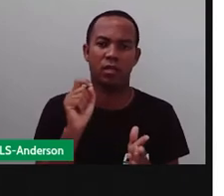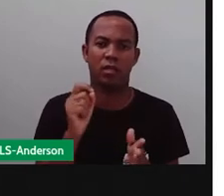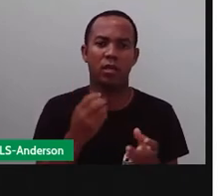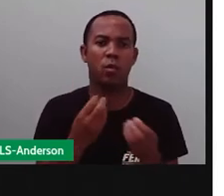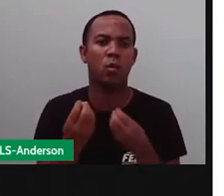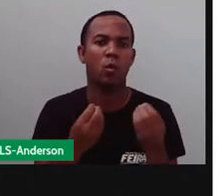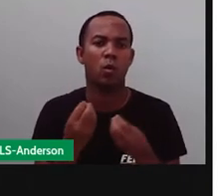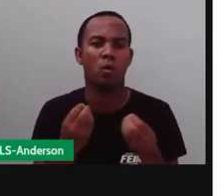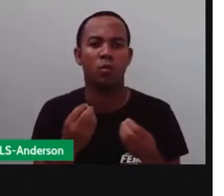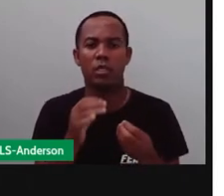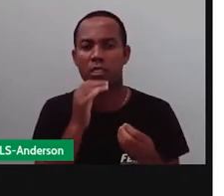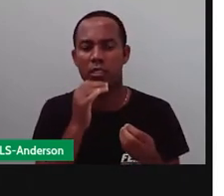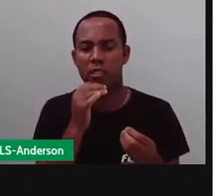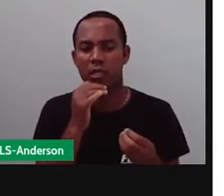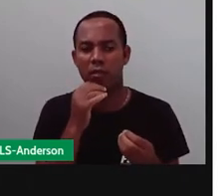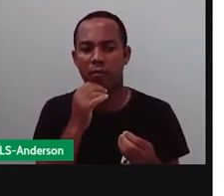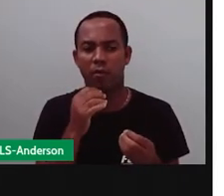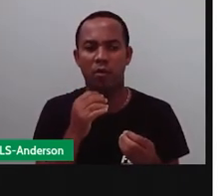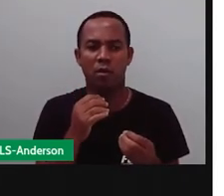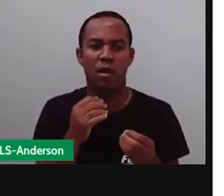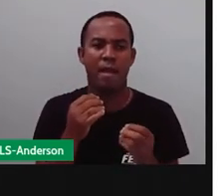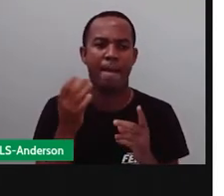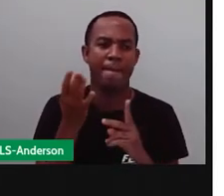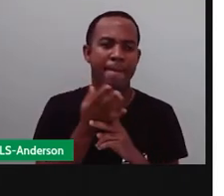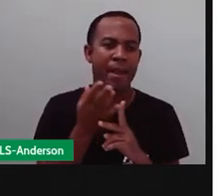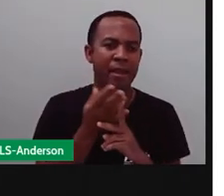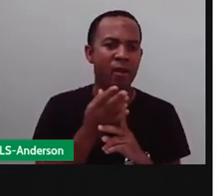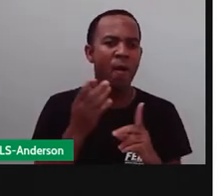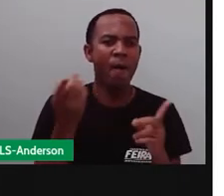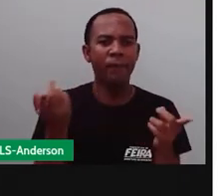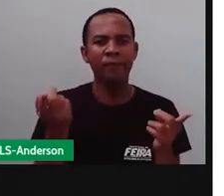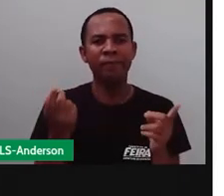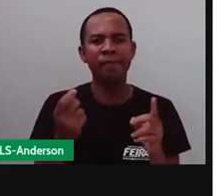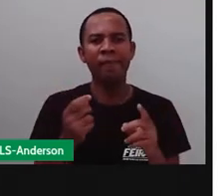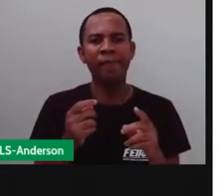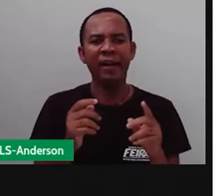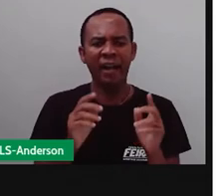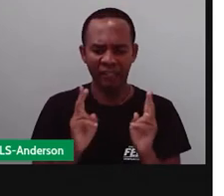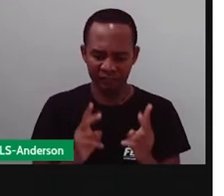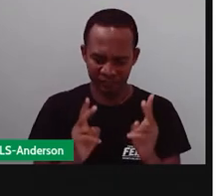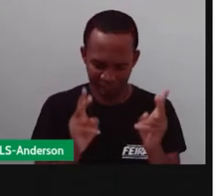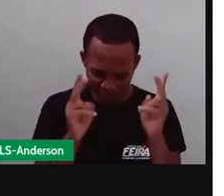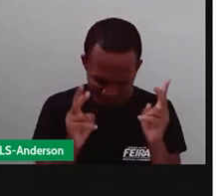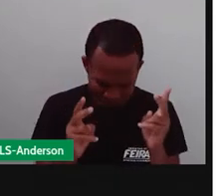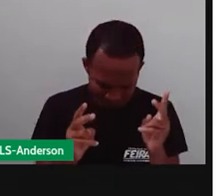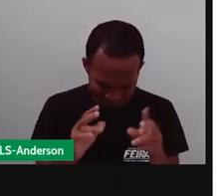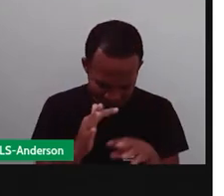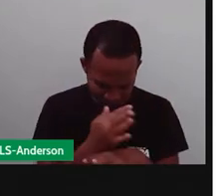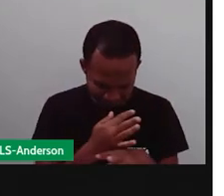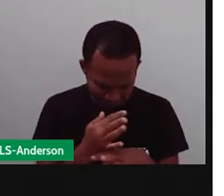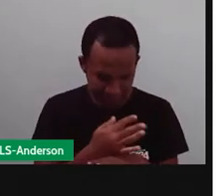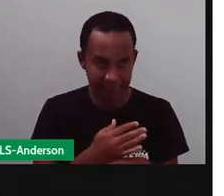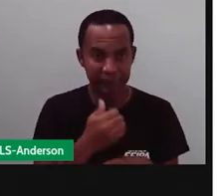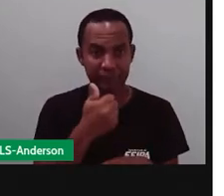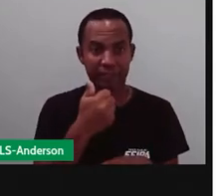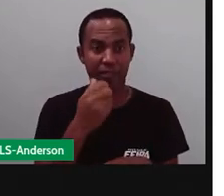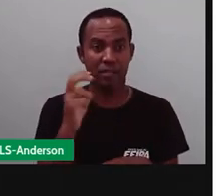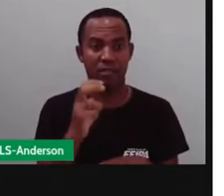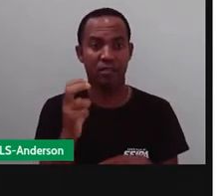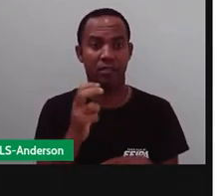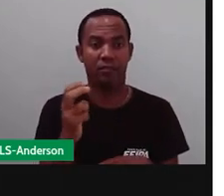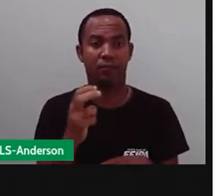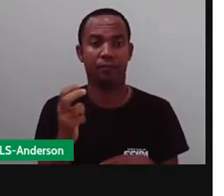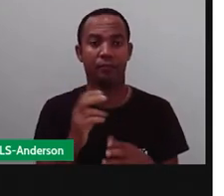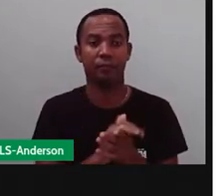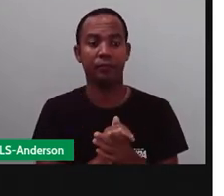acontecia? Quando chegava no meio do ano, a gente tinha uma mini férias, né? Que eram aqueles 15 dias, certo? E desses